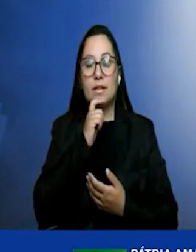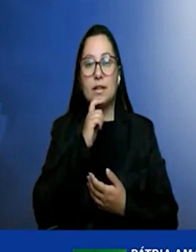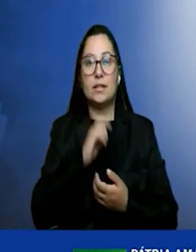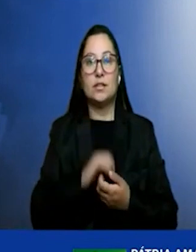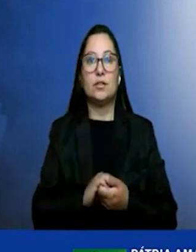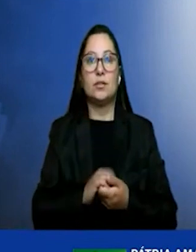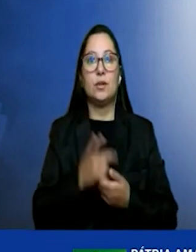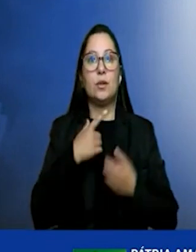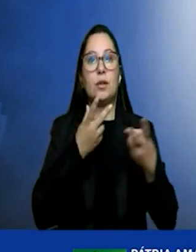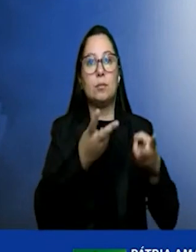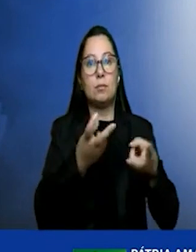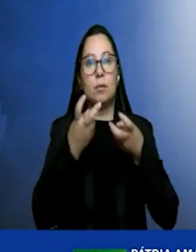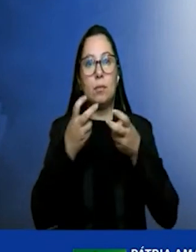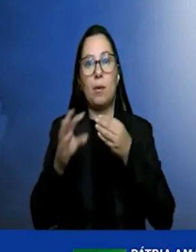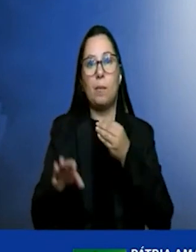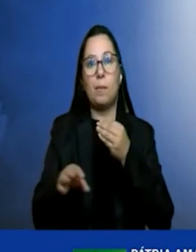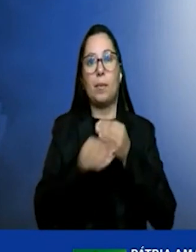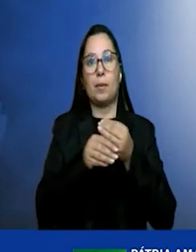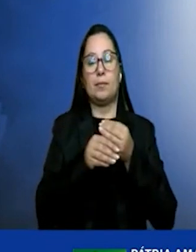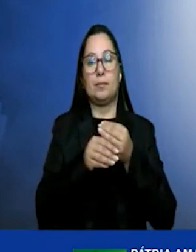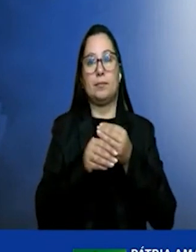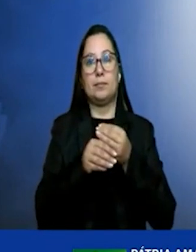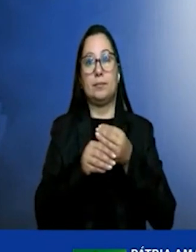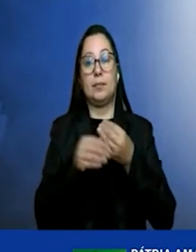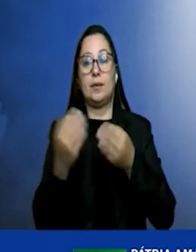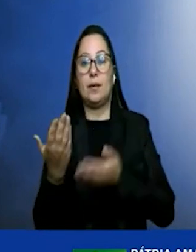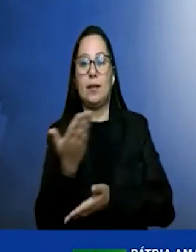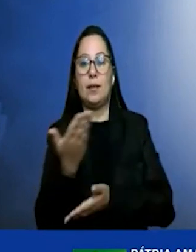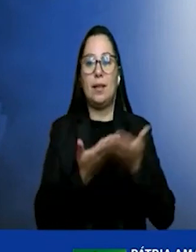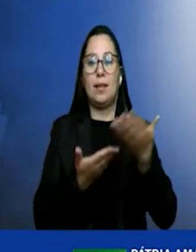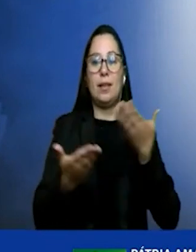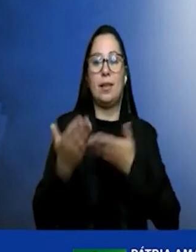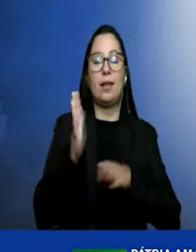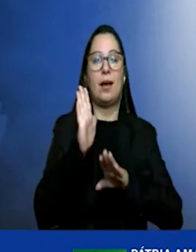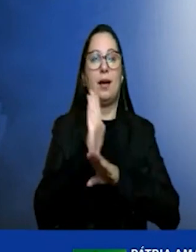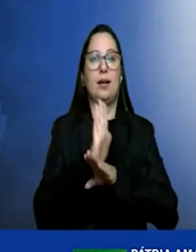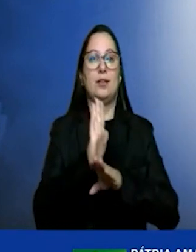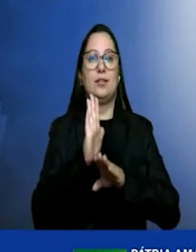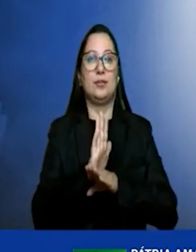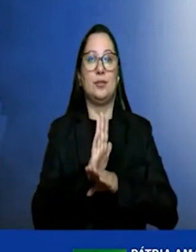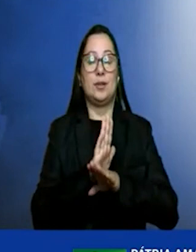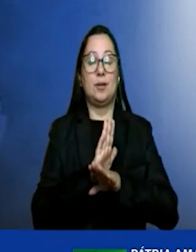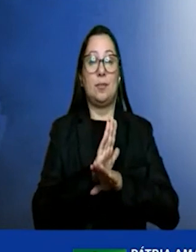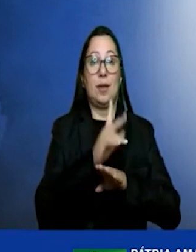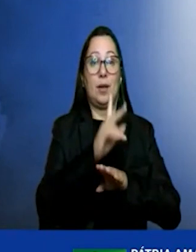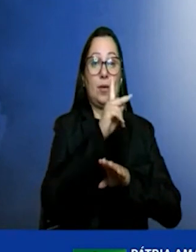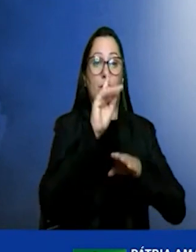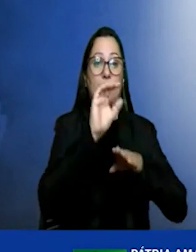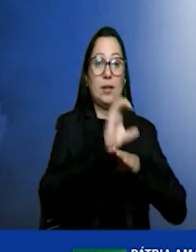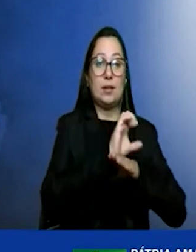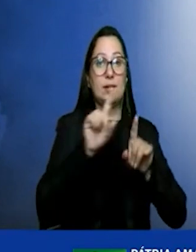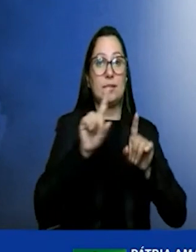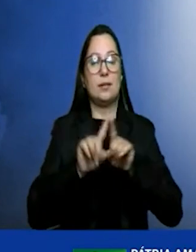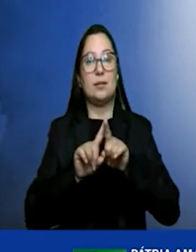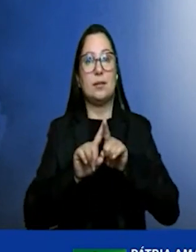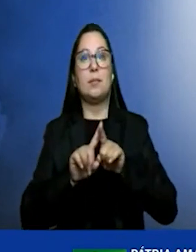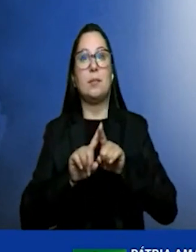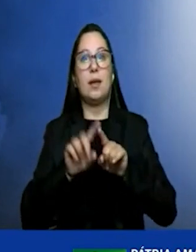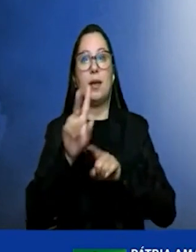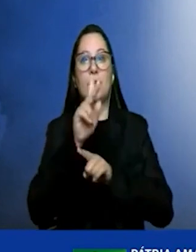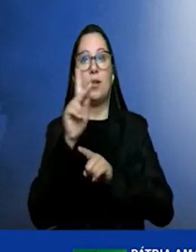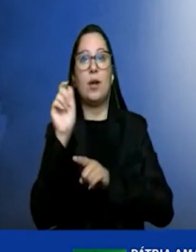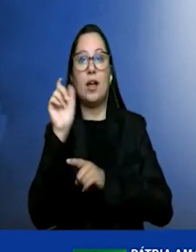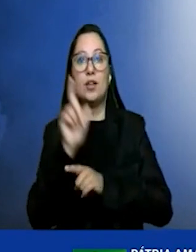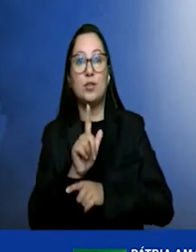complementariedade inclusive um ajuda a viabilizar o outro porque o hidrogênio cinza e consequentemente o azul é muito mais barato hoje do que o